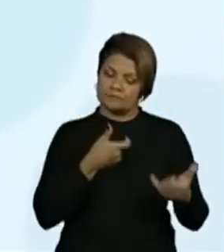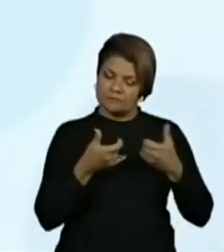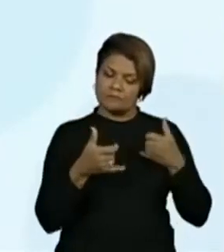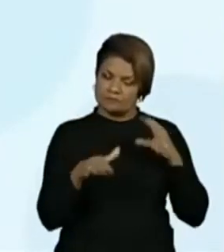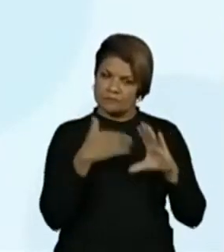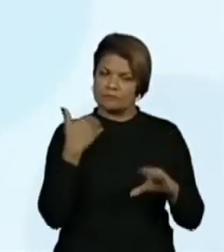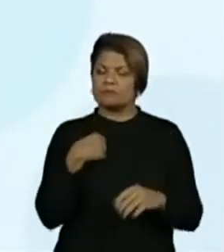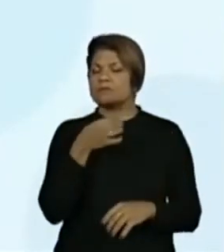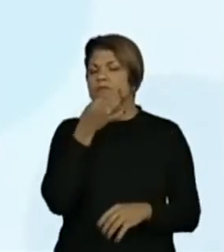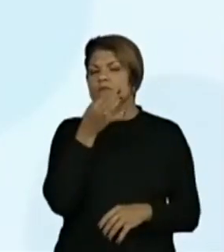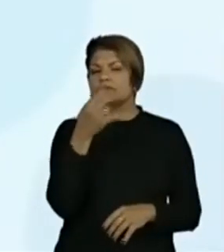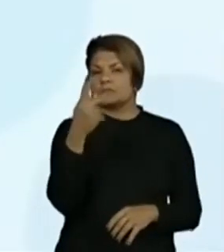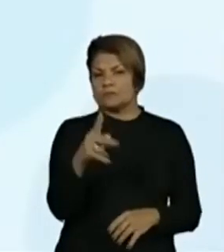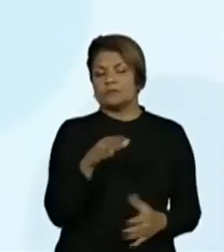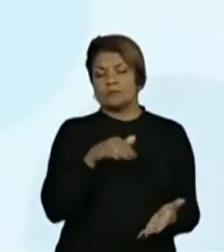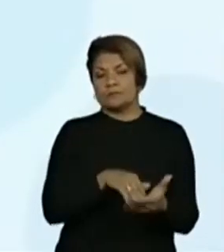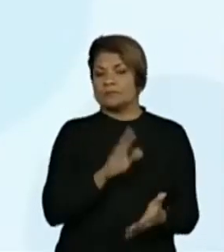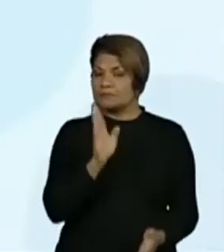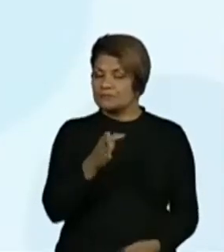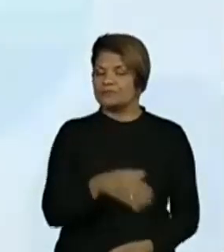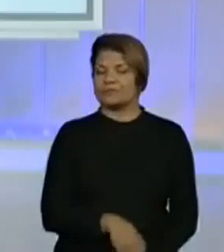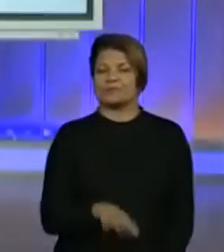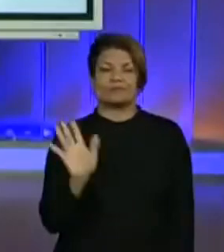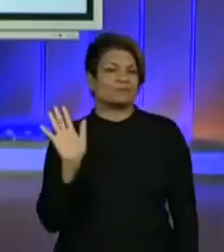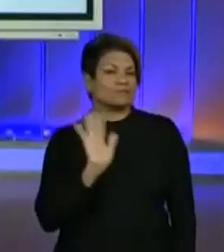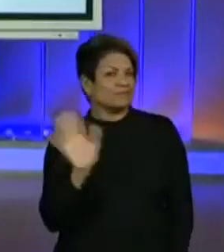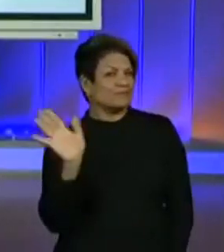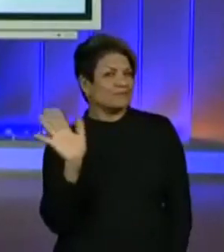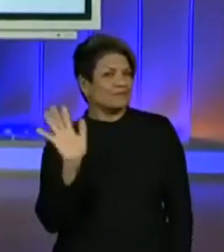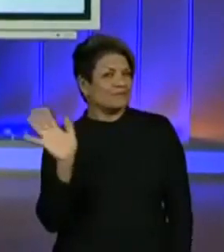aula e até já. Tchau!